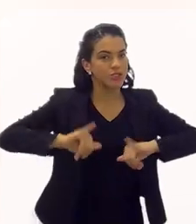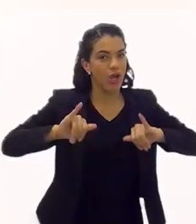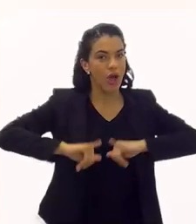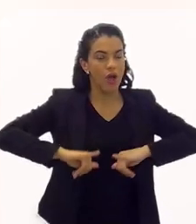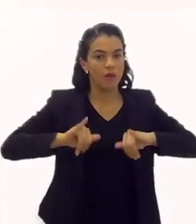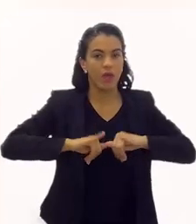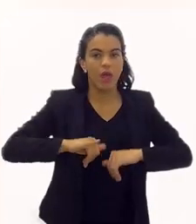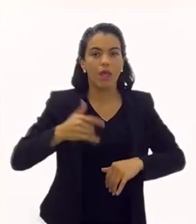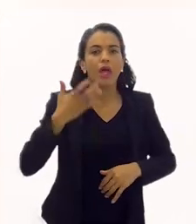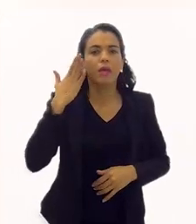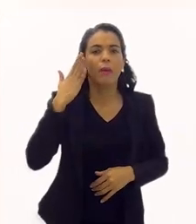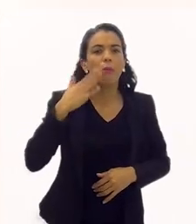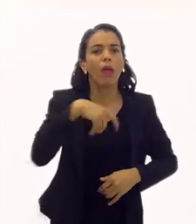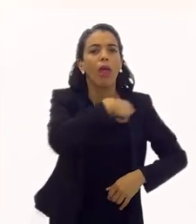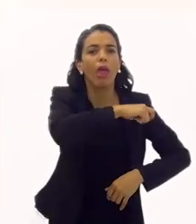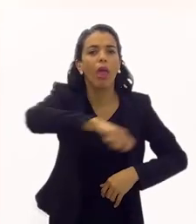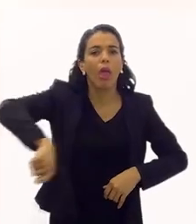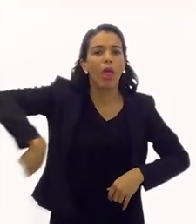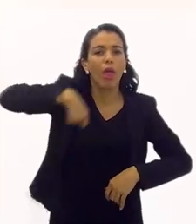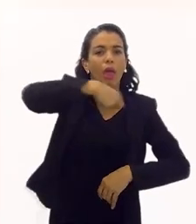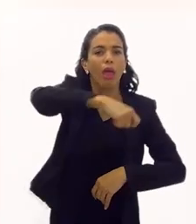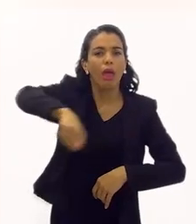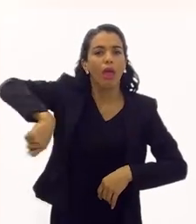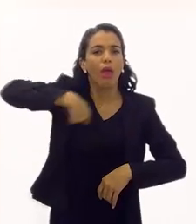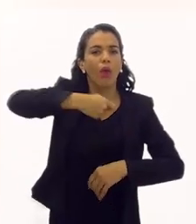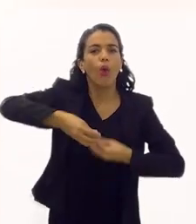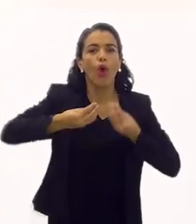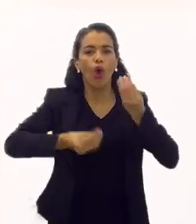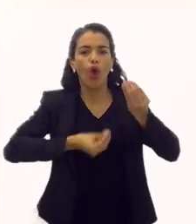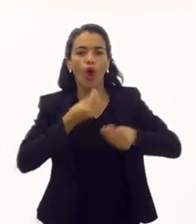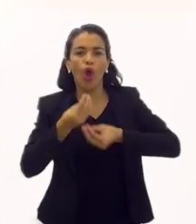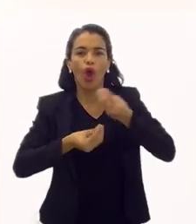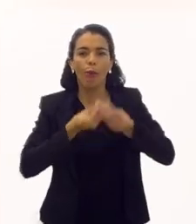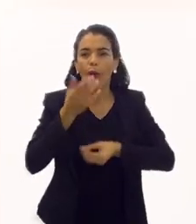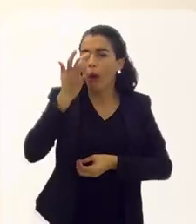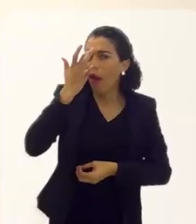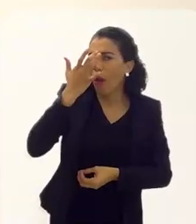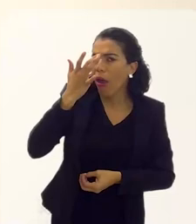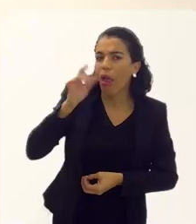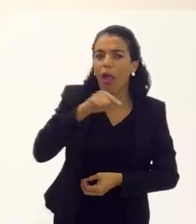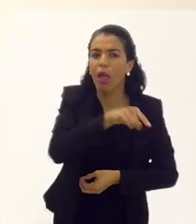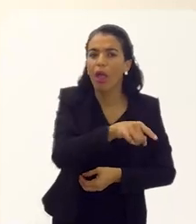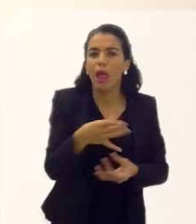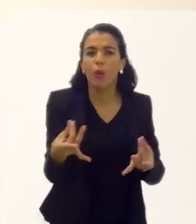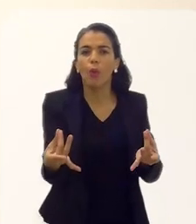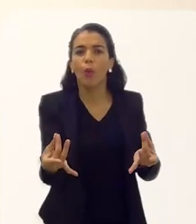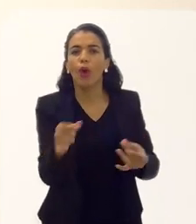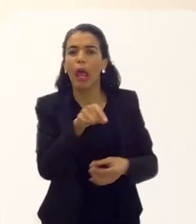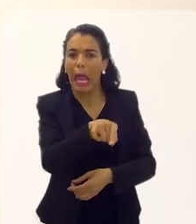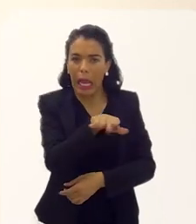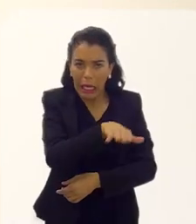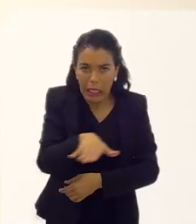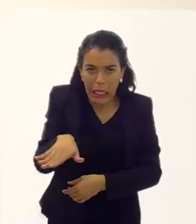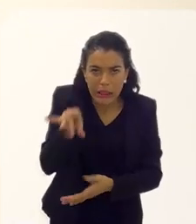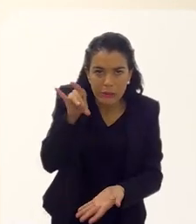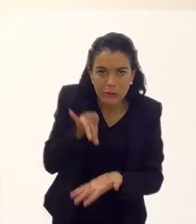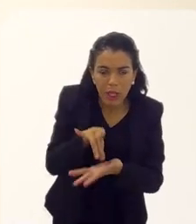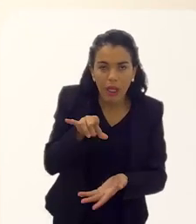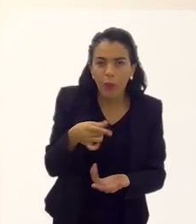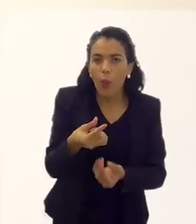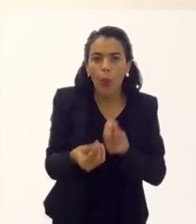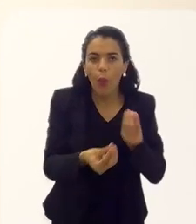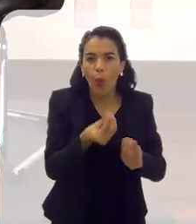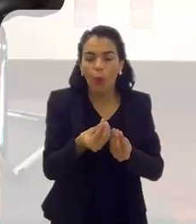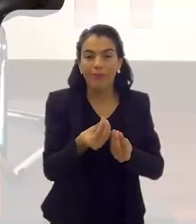né? Porque as crianças querem saber o tempo todo, como Bocsari, como Chirussari, quem era Krishna, se ele era criança mesmo ou se ele não era.